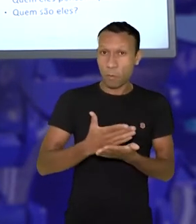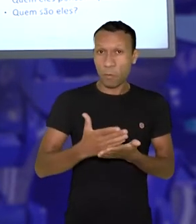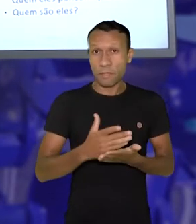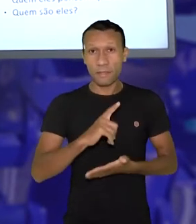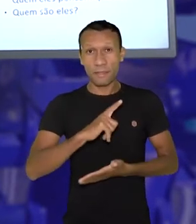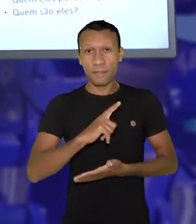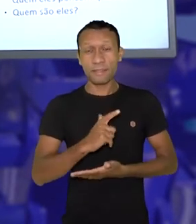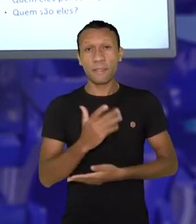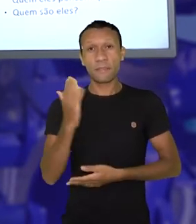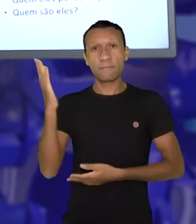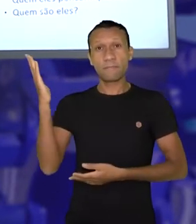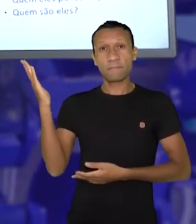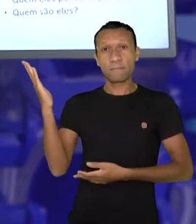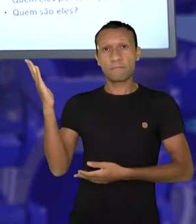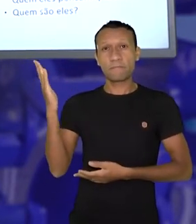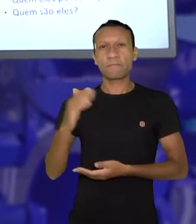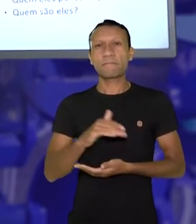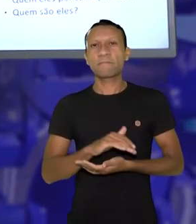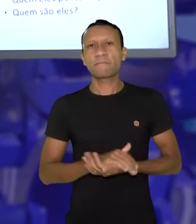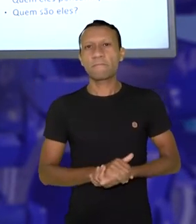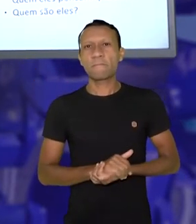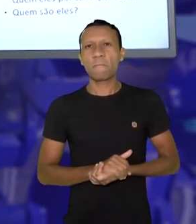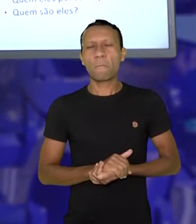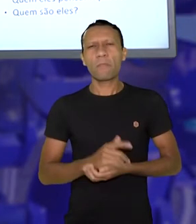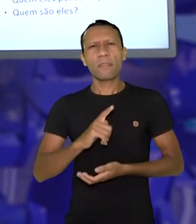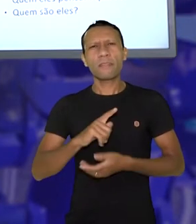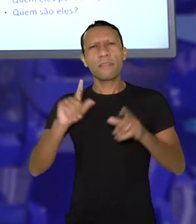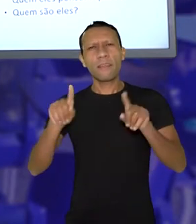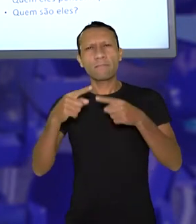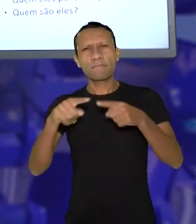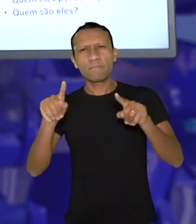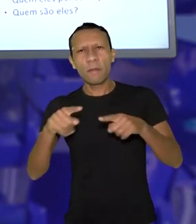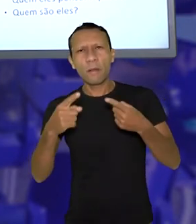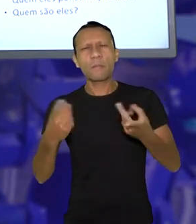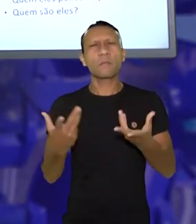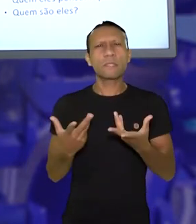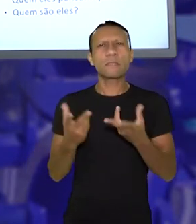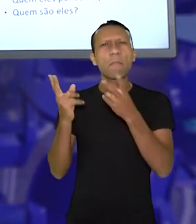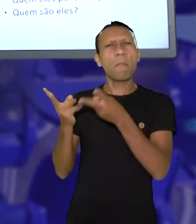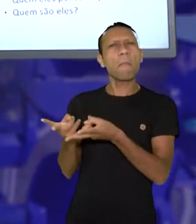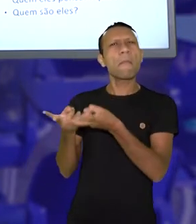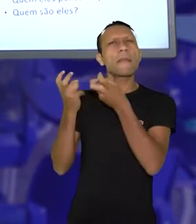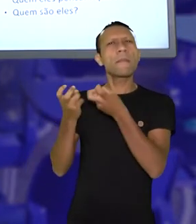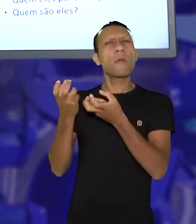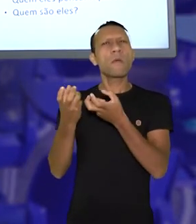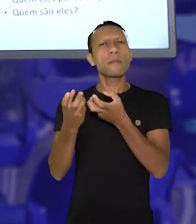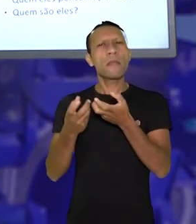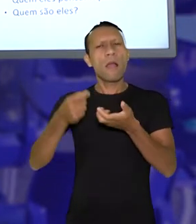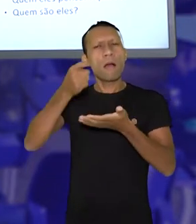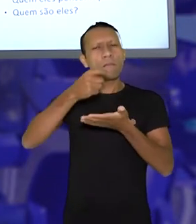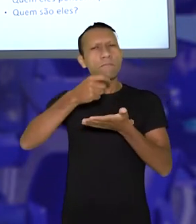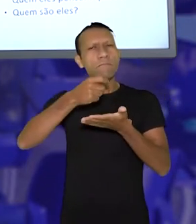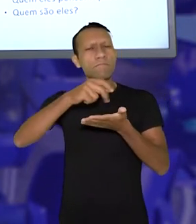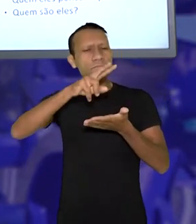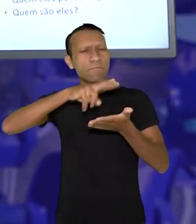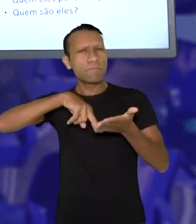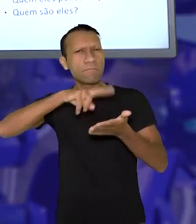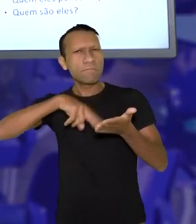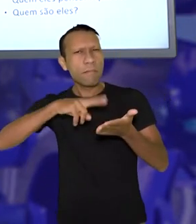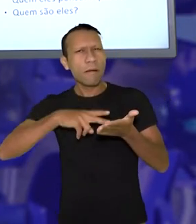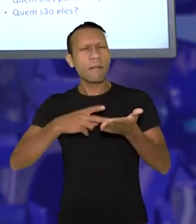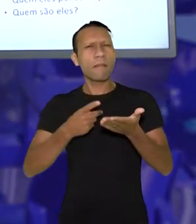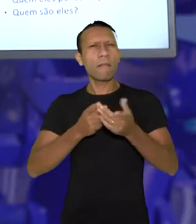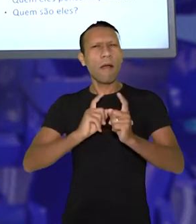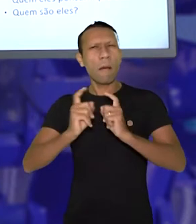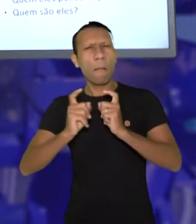trago para vocês aqui uma pequena música, que a gente vai estar lendo para vocês aqui e fazer